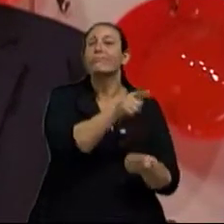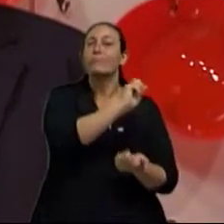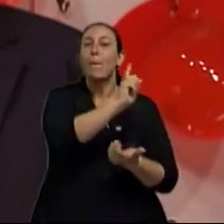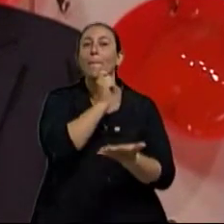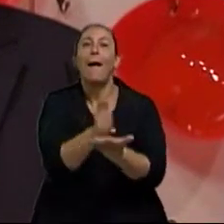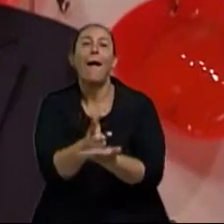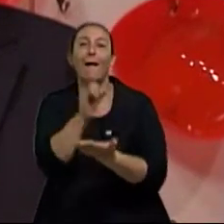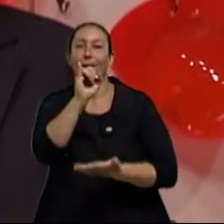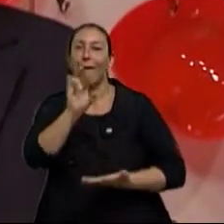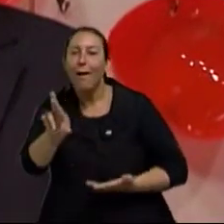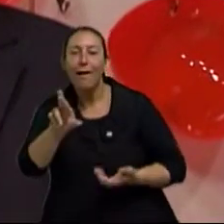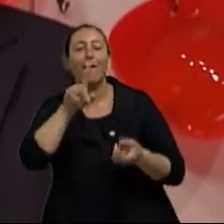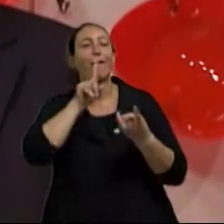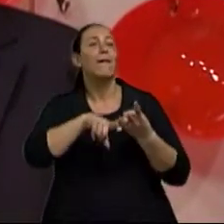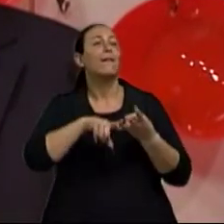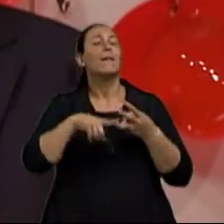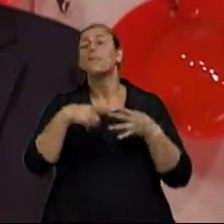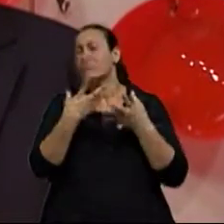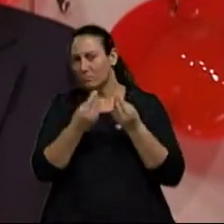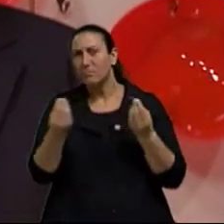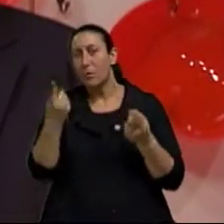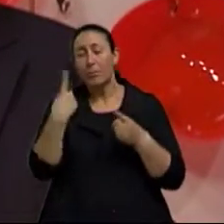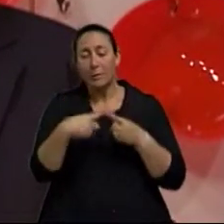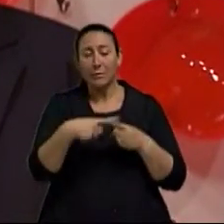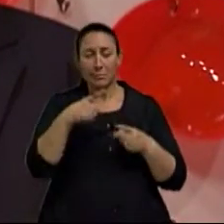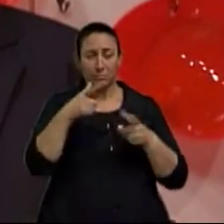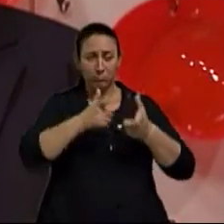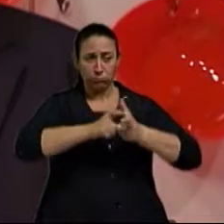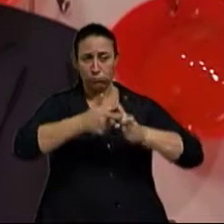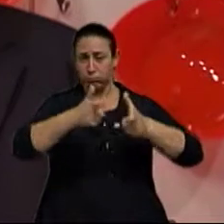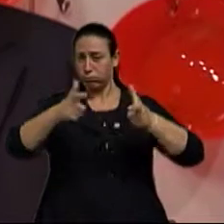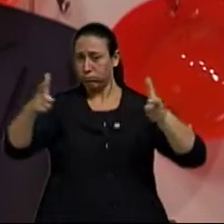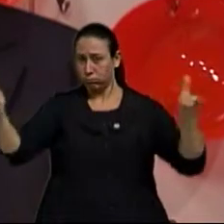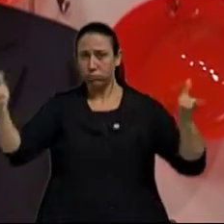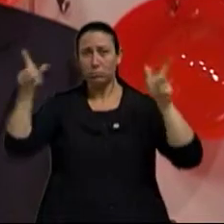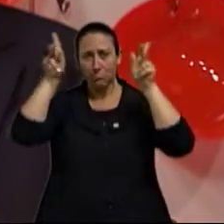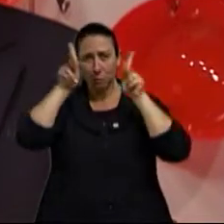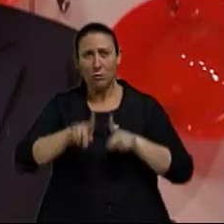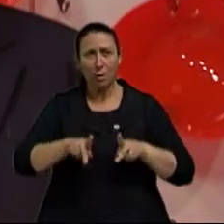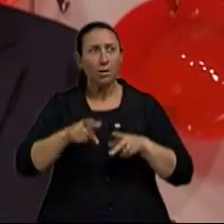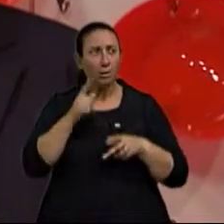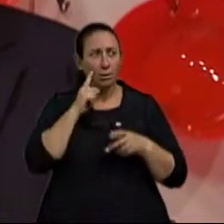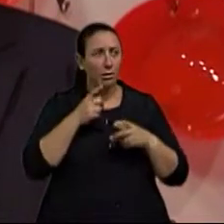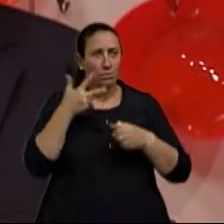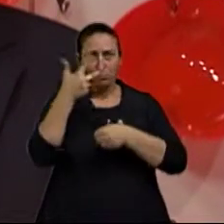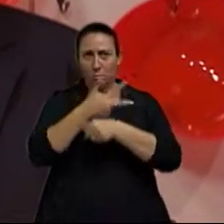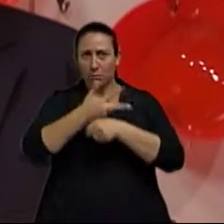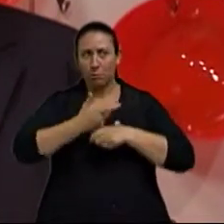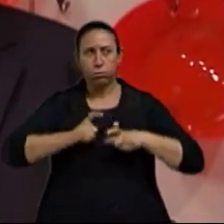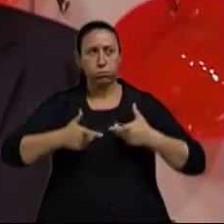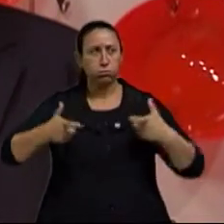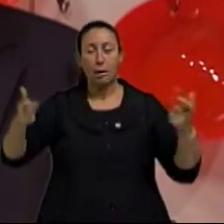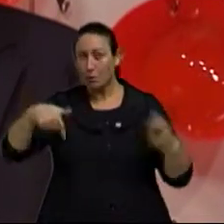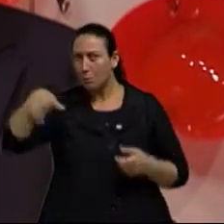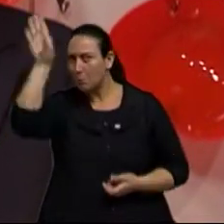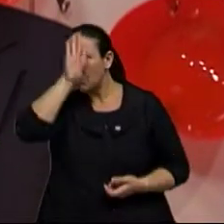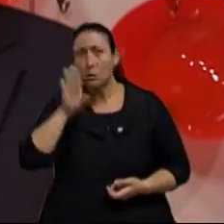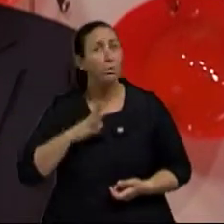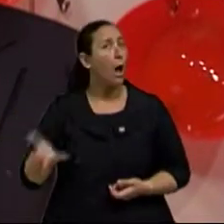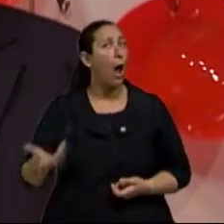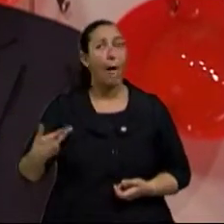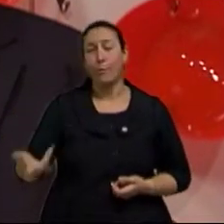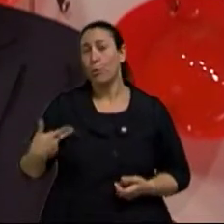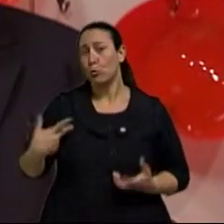brasileiro, à medida que a população envelhece de modo muito acelerado e o Brasil é um dos países no mundo que envelhece de modo mais